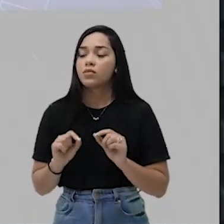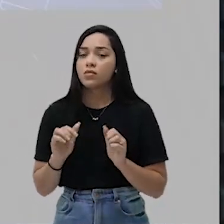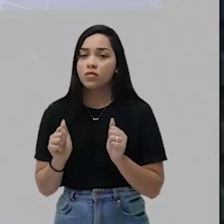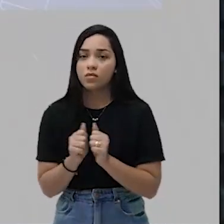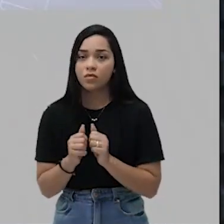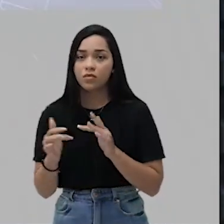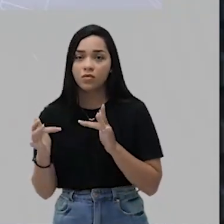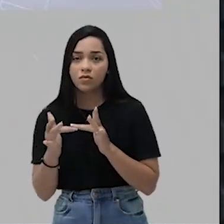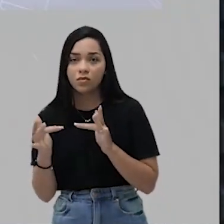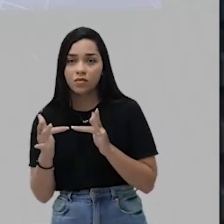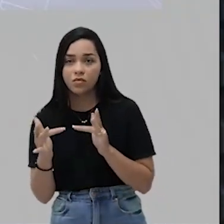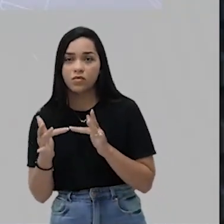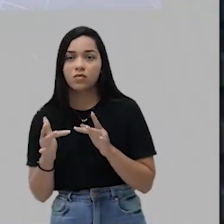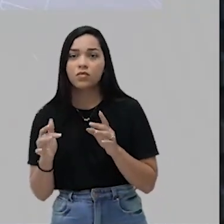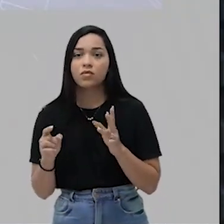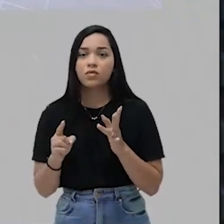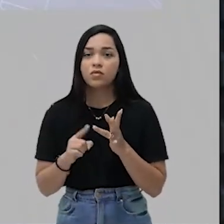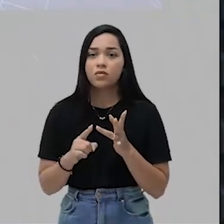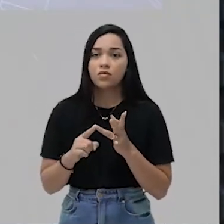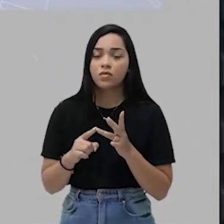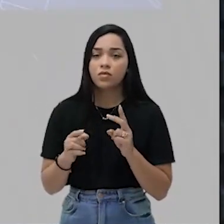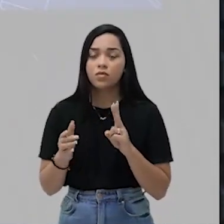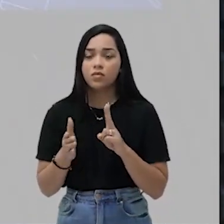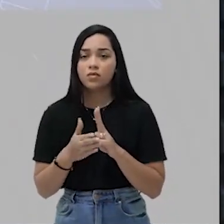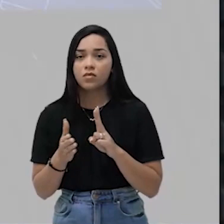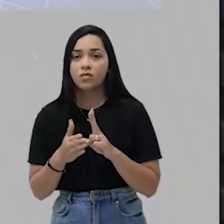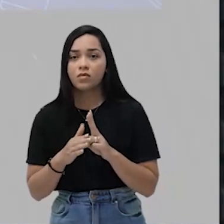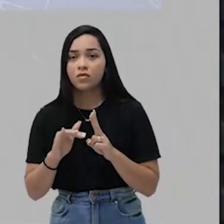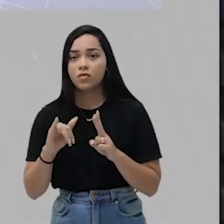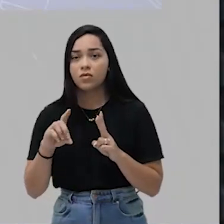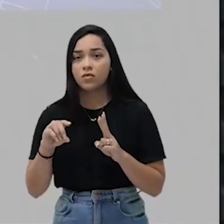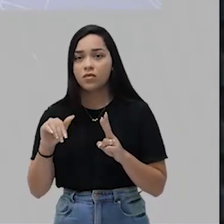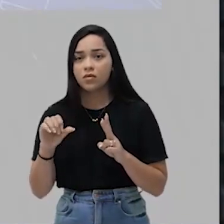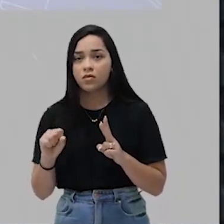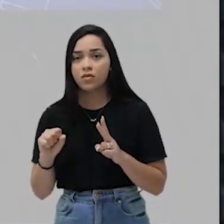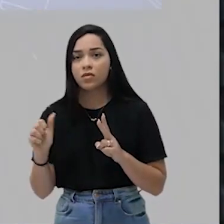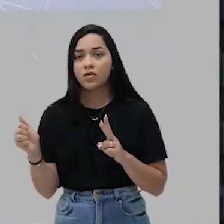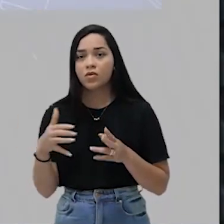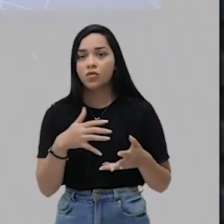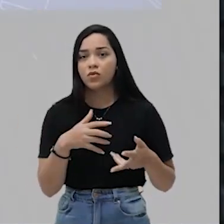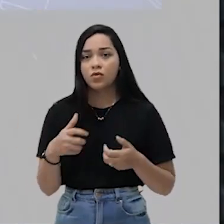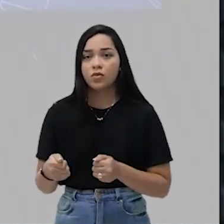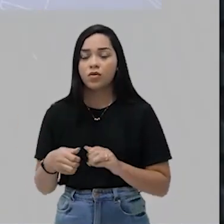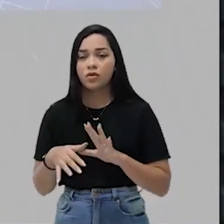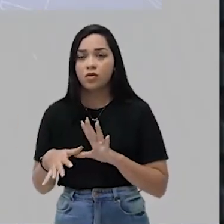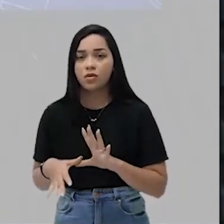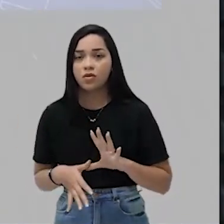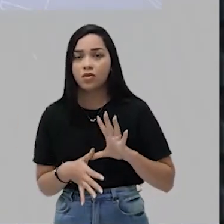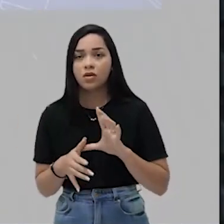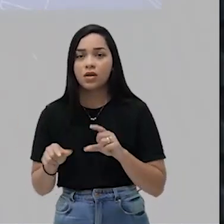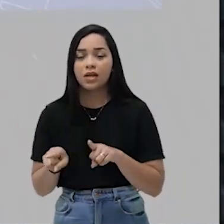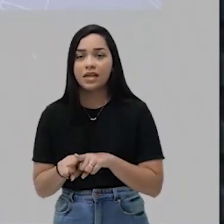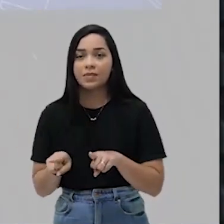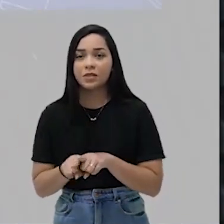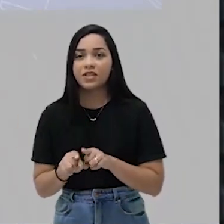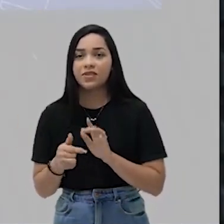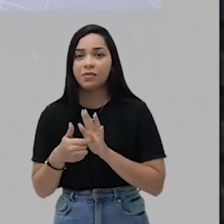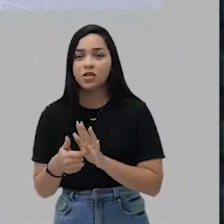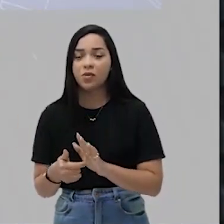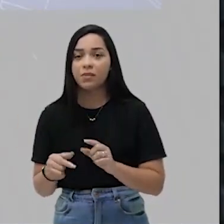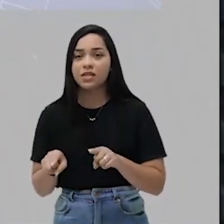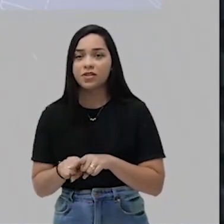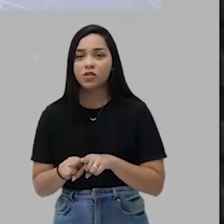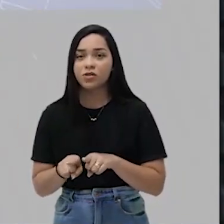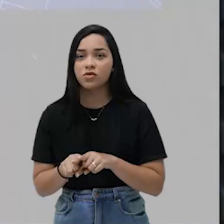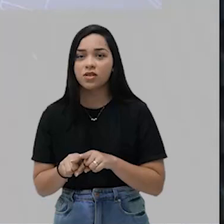África, entrando em contato com as Índias, com o Oriente, com a Ásia e com o novo mundo, com a América. E a partir daí, nós teremos uma